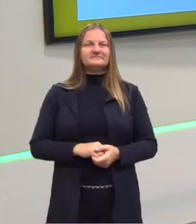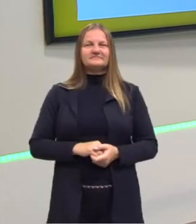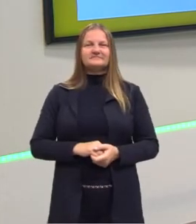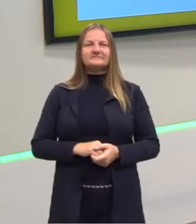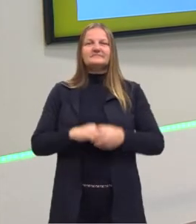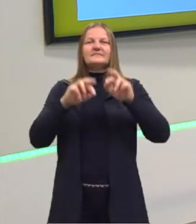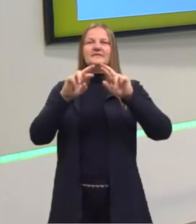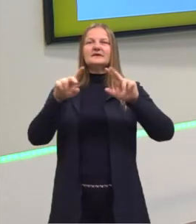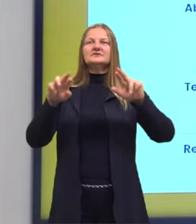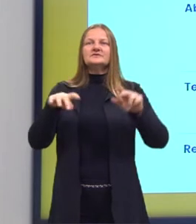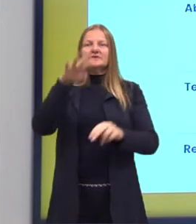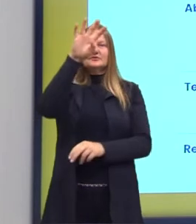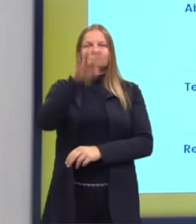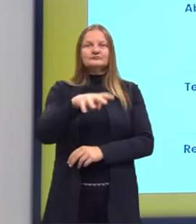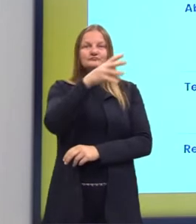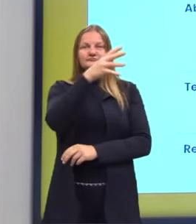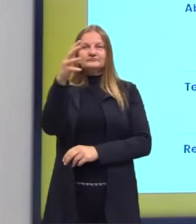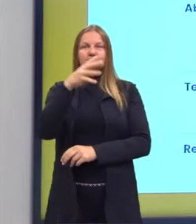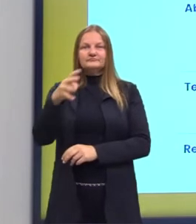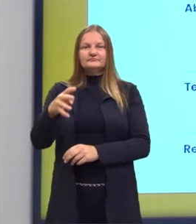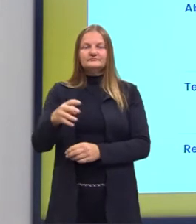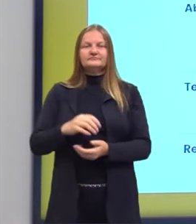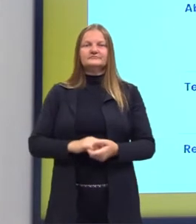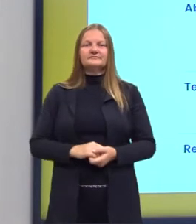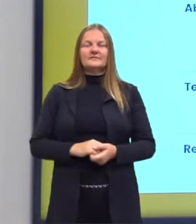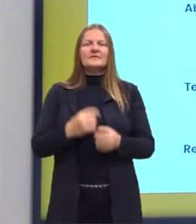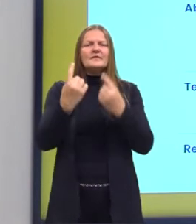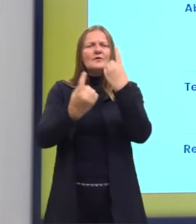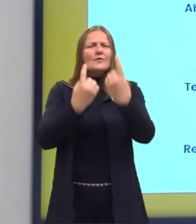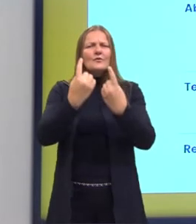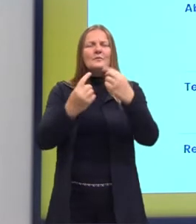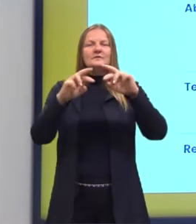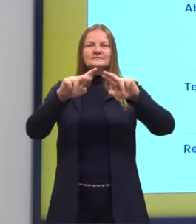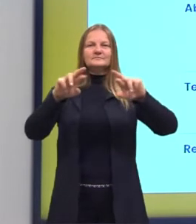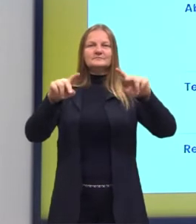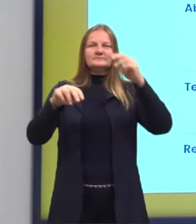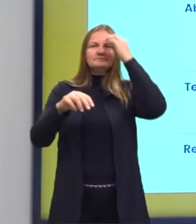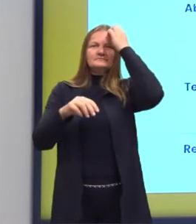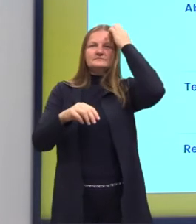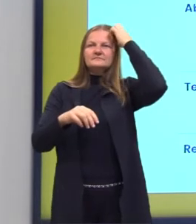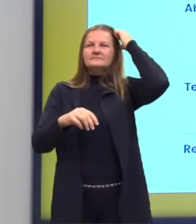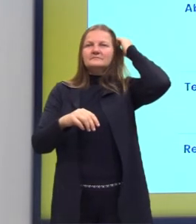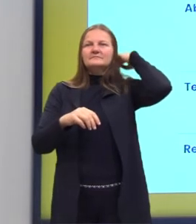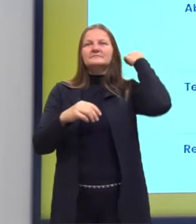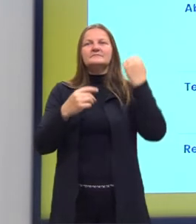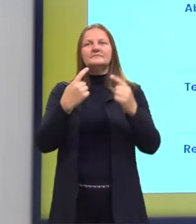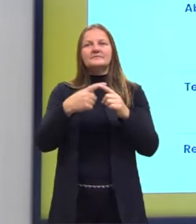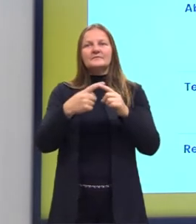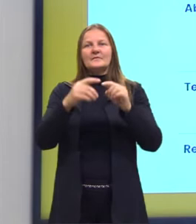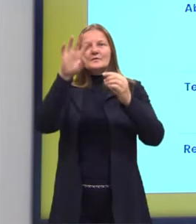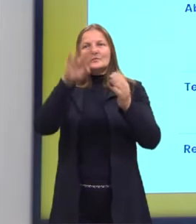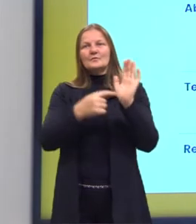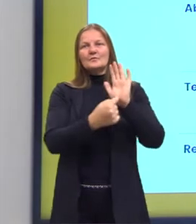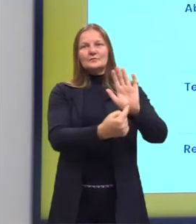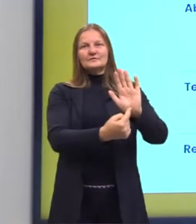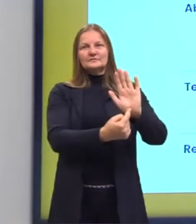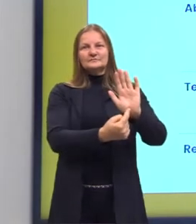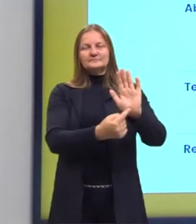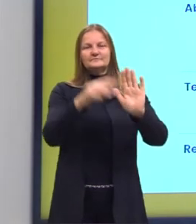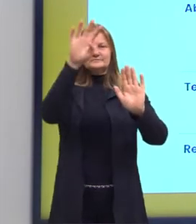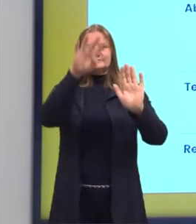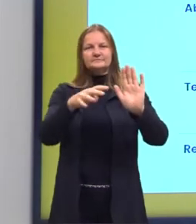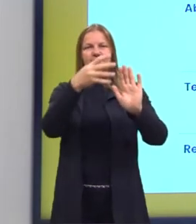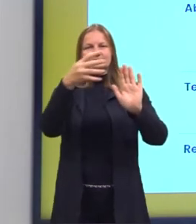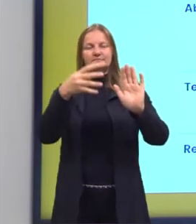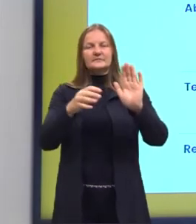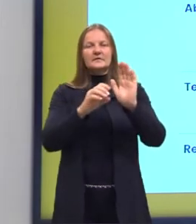Diferenças entre realismo e naturalismo. Temos algumas diferenças aqui nesse quadro que eu vou mostrar para vocês. Por exemplo, a questão de